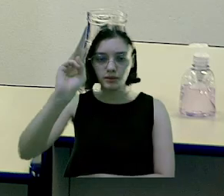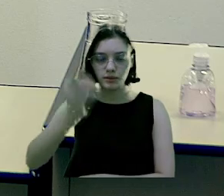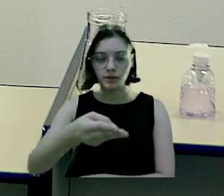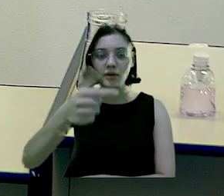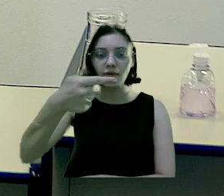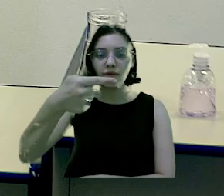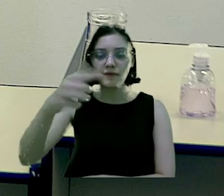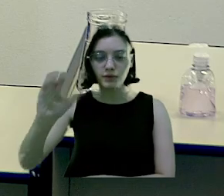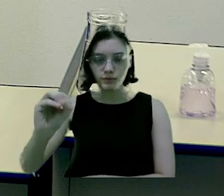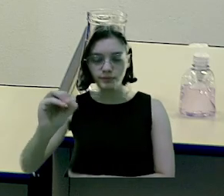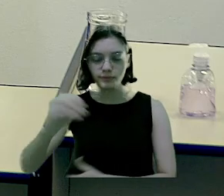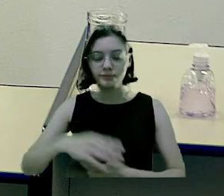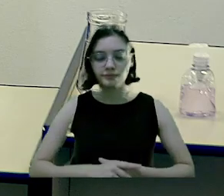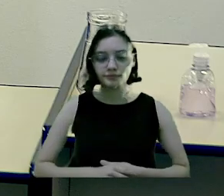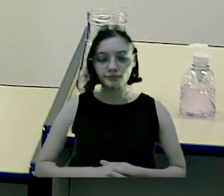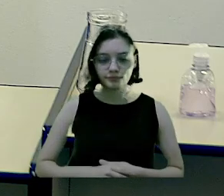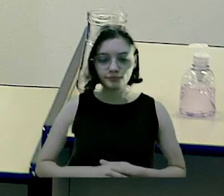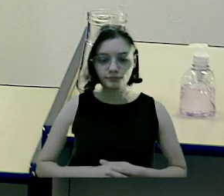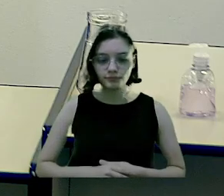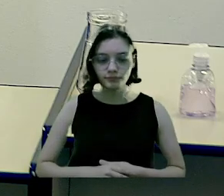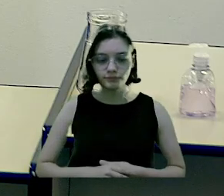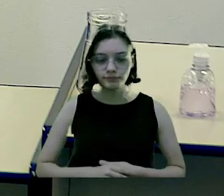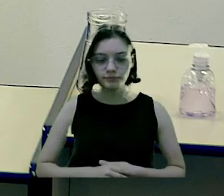.20, de 17 de março de 1964.